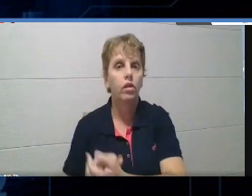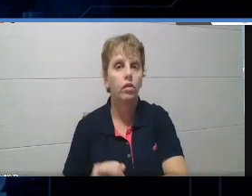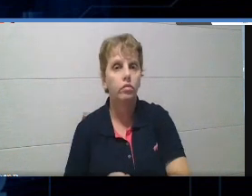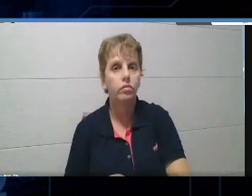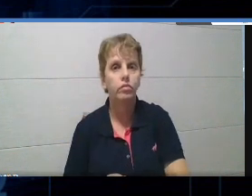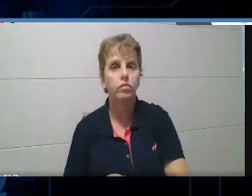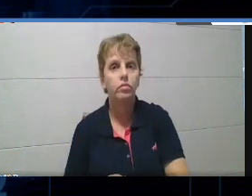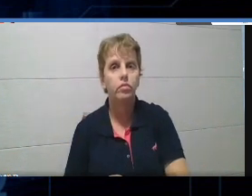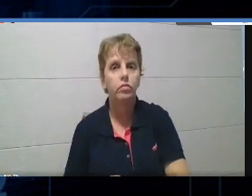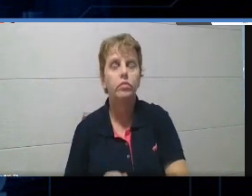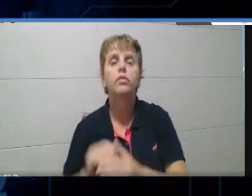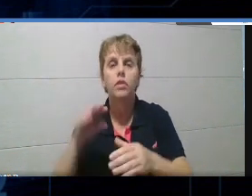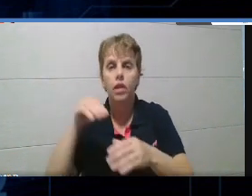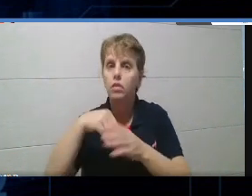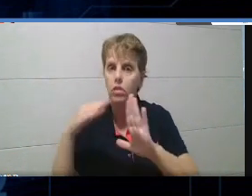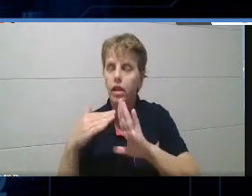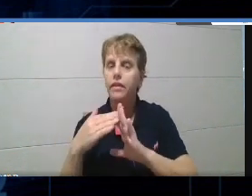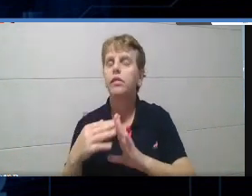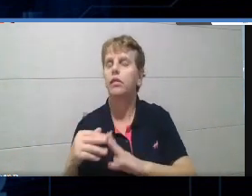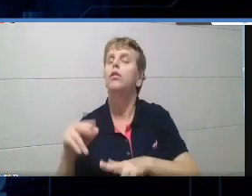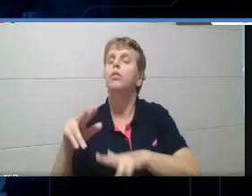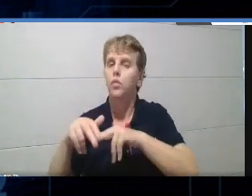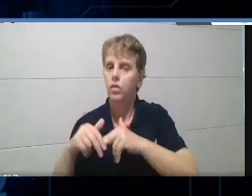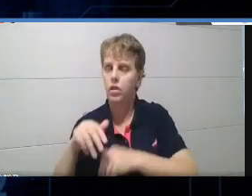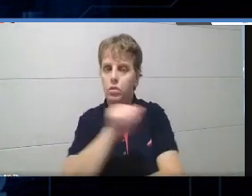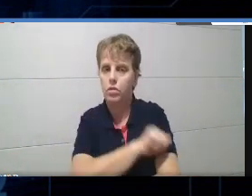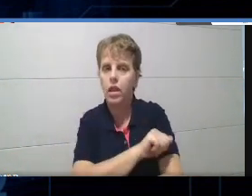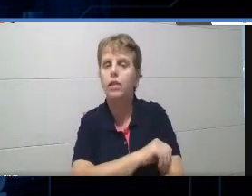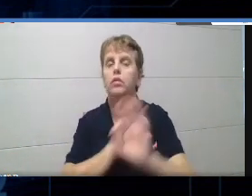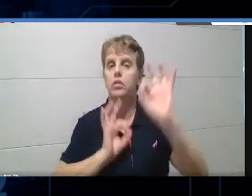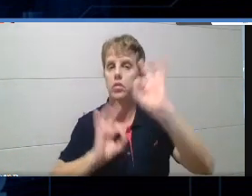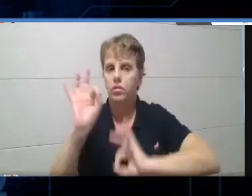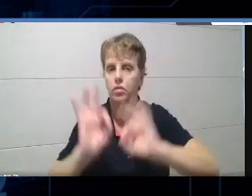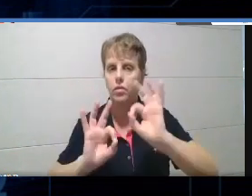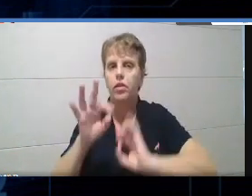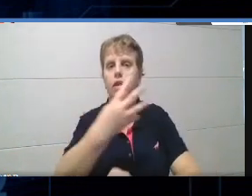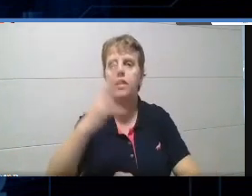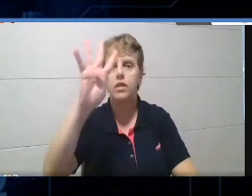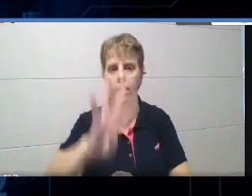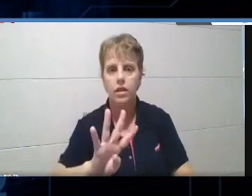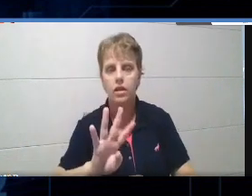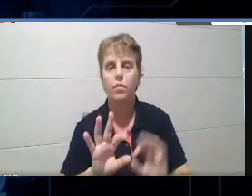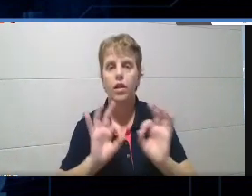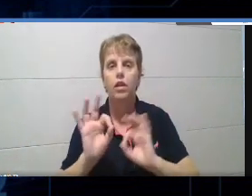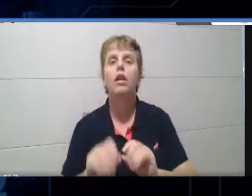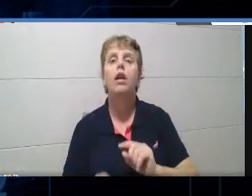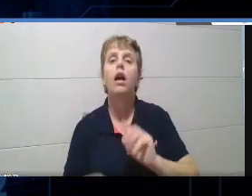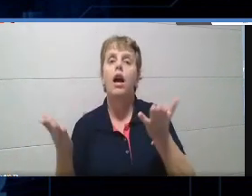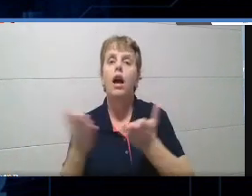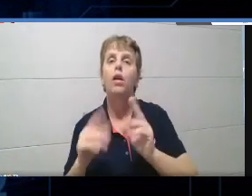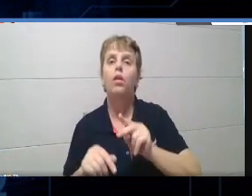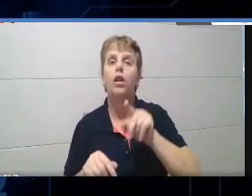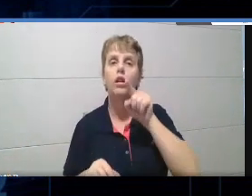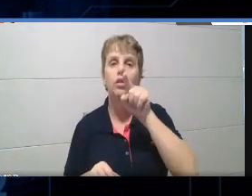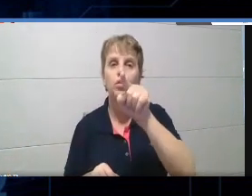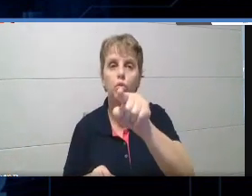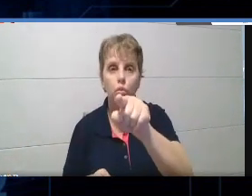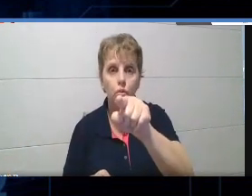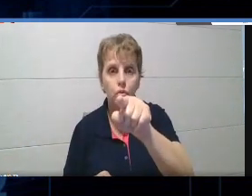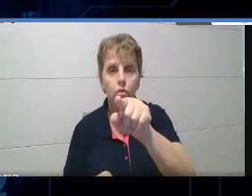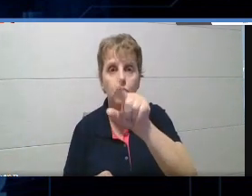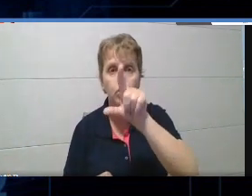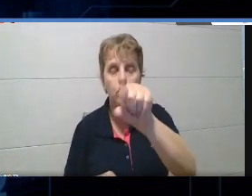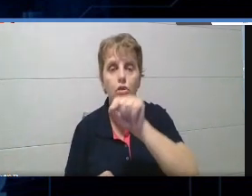tabela, cada um tinha a sua, né, em casa, estava em casa, e aí eu falei assim, bom, agora você vai escolher uma dupla, você vai jogar a